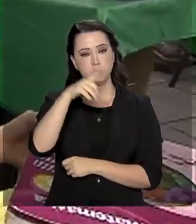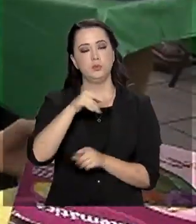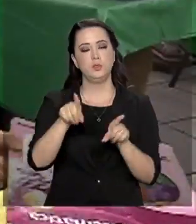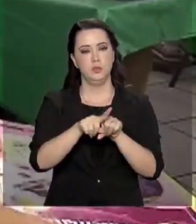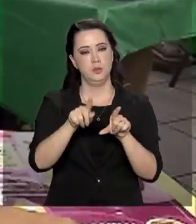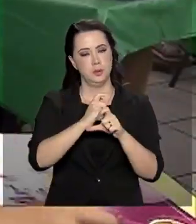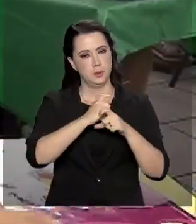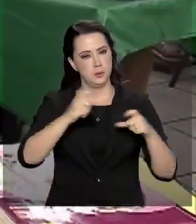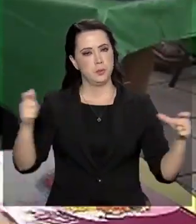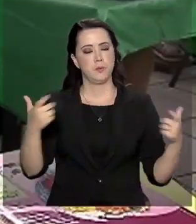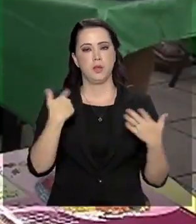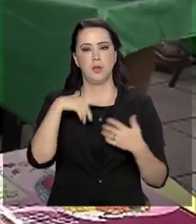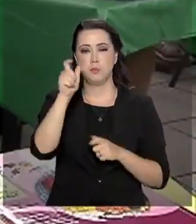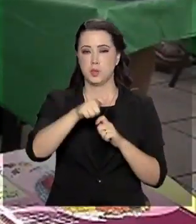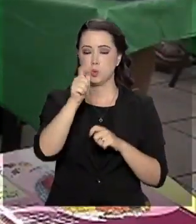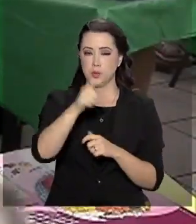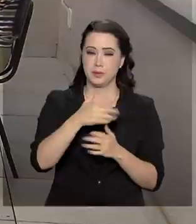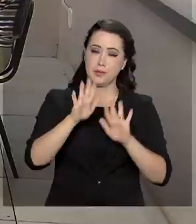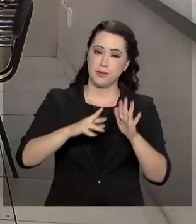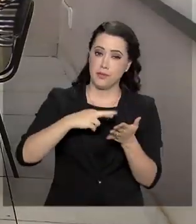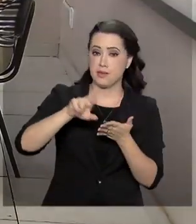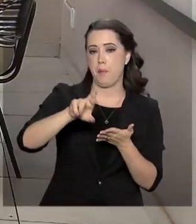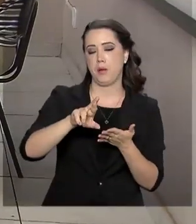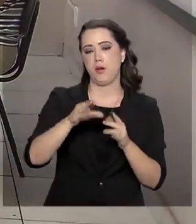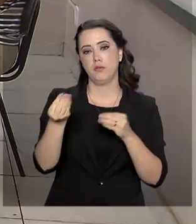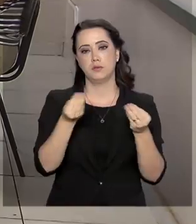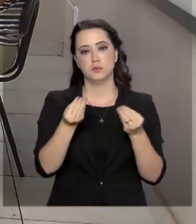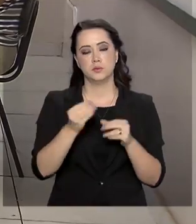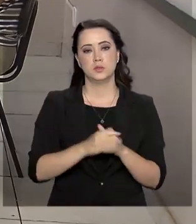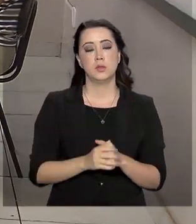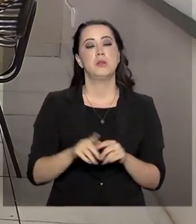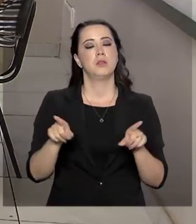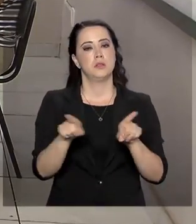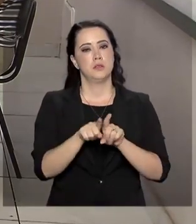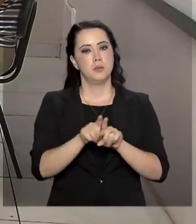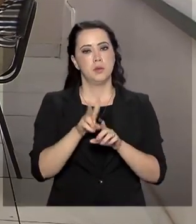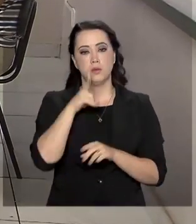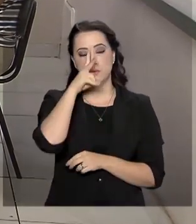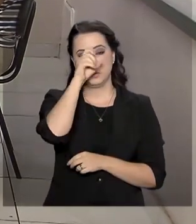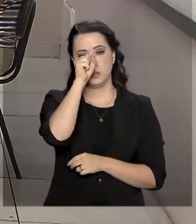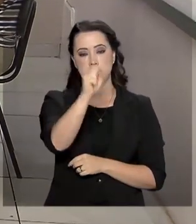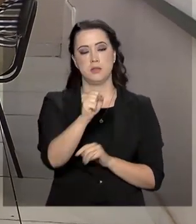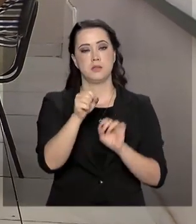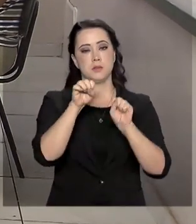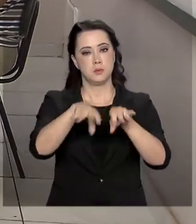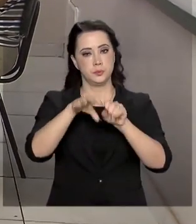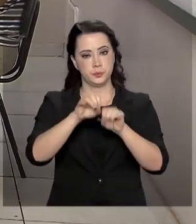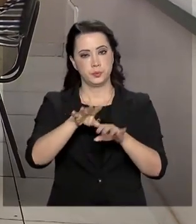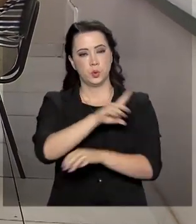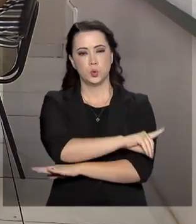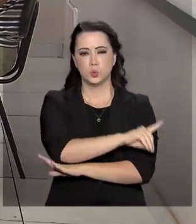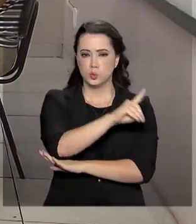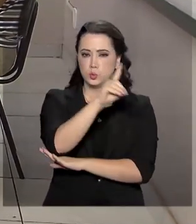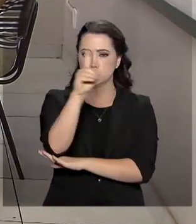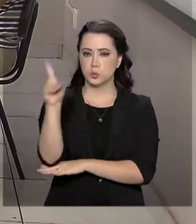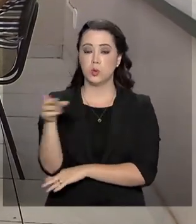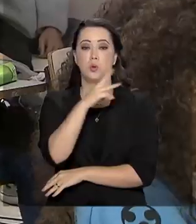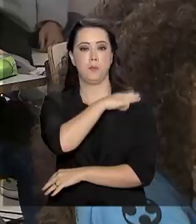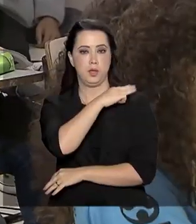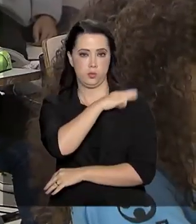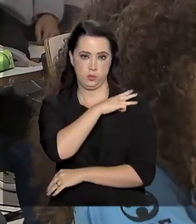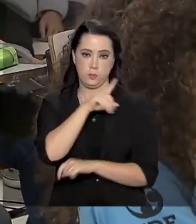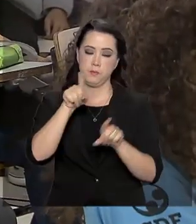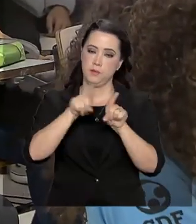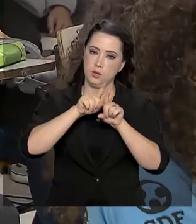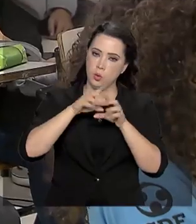atenção aos alunos repetentes. O MEC também quer fortalecer o ensino em tempo integral no ensino médio,